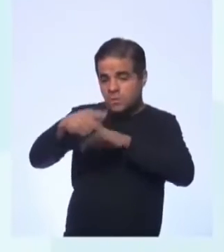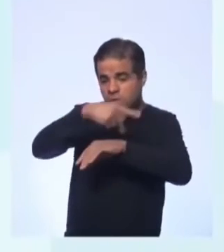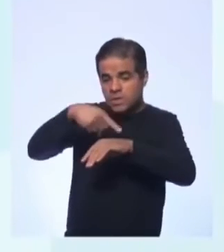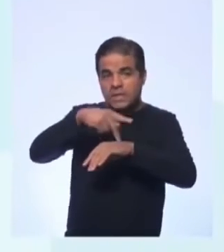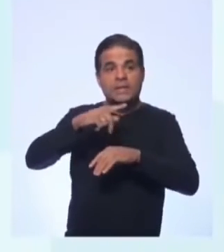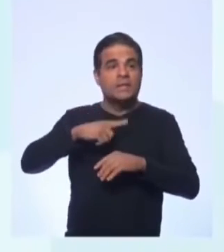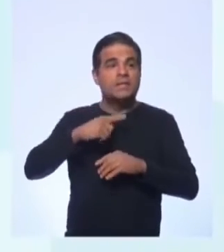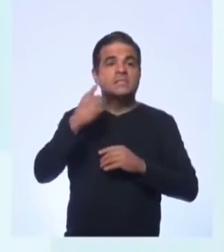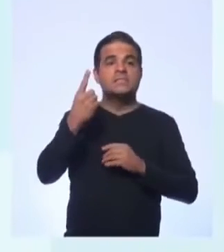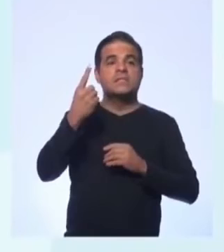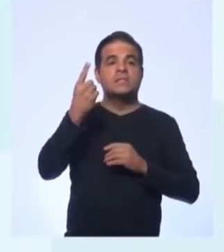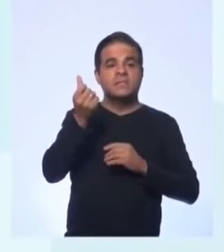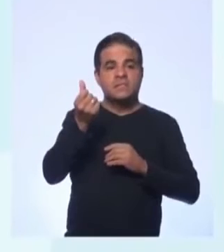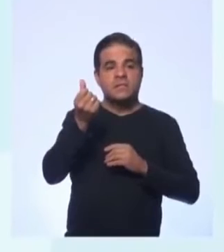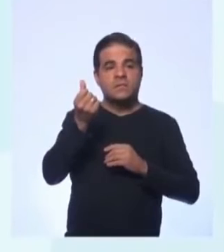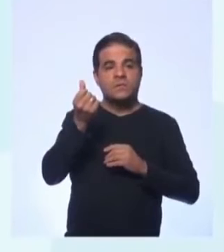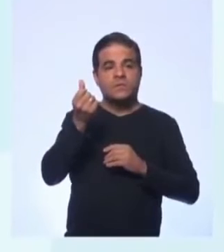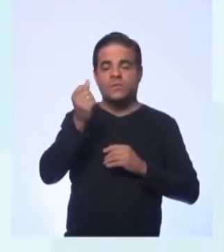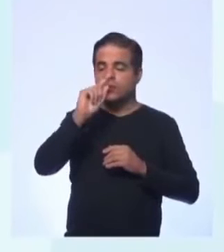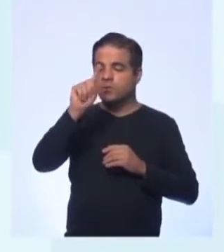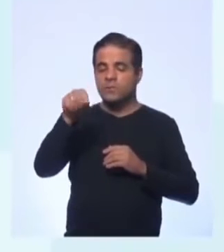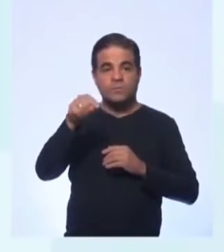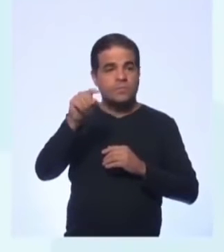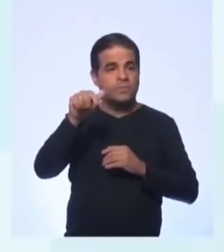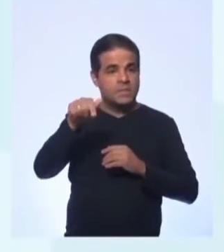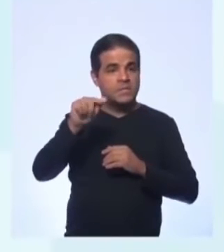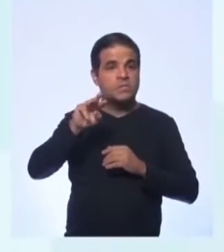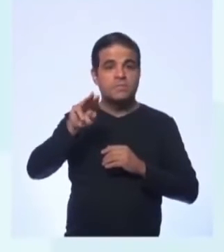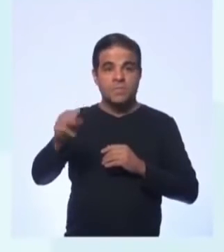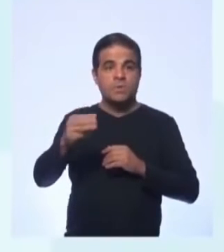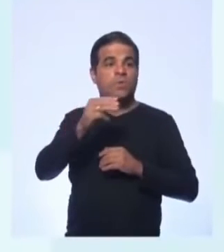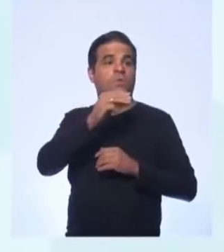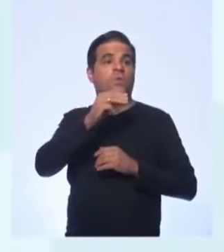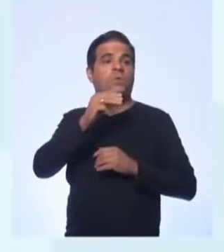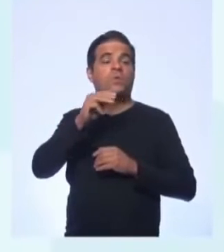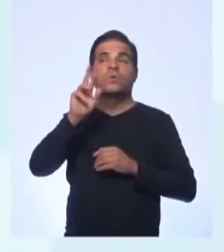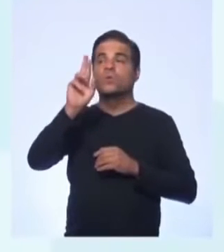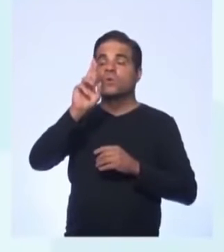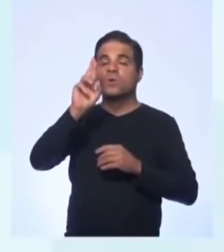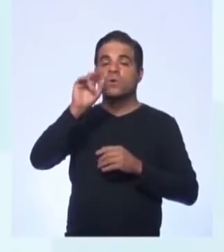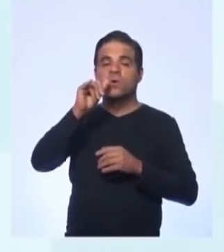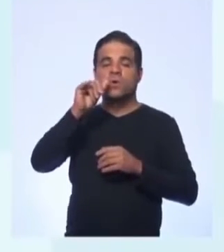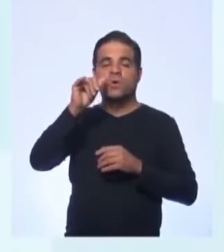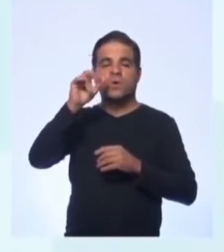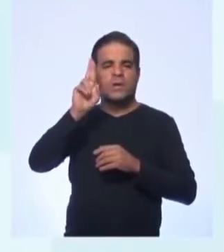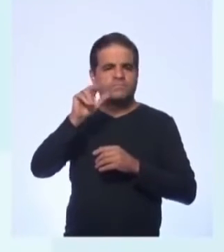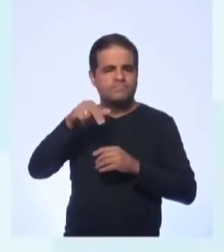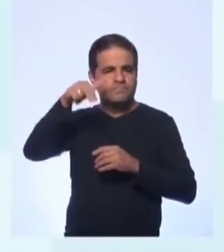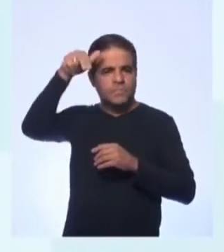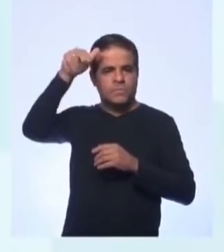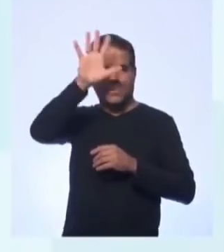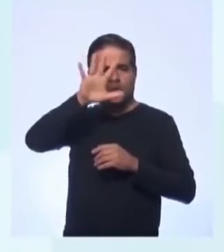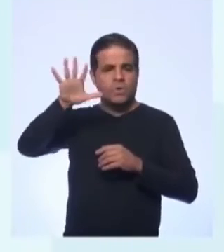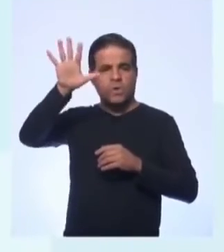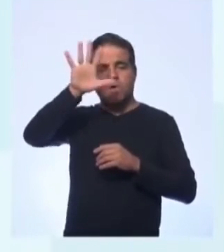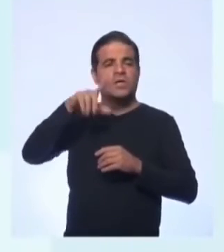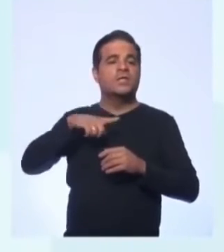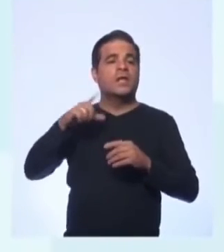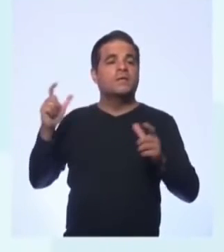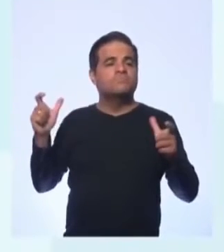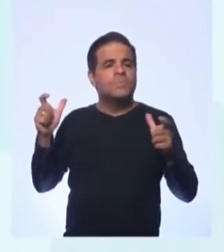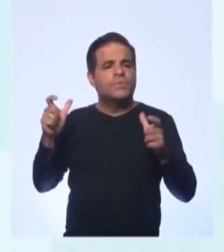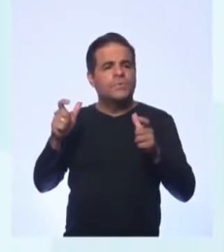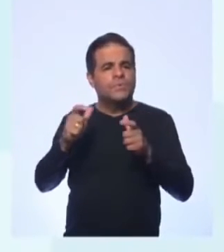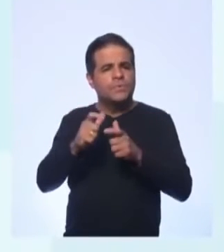168,7 mil. Já o estado do Rio Grande do Norte, região nordeste, tem a menor